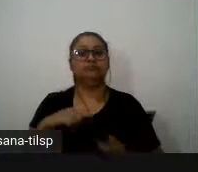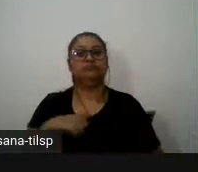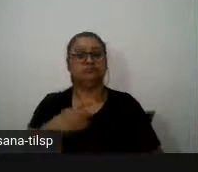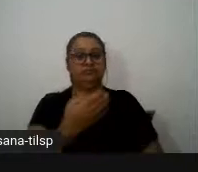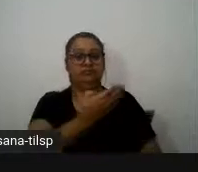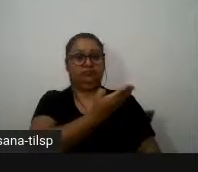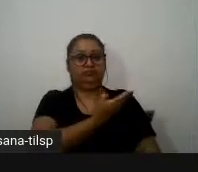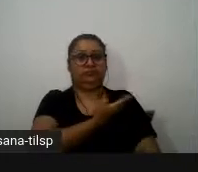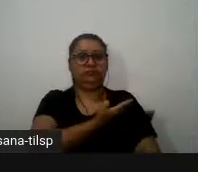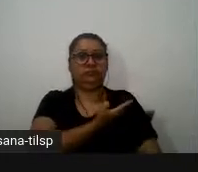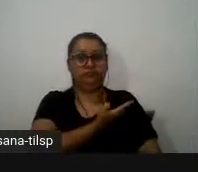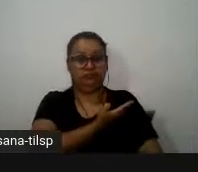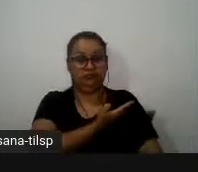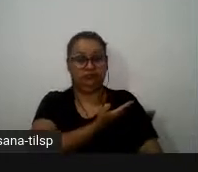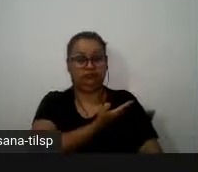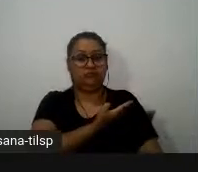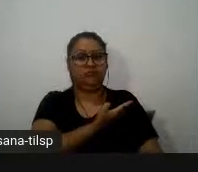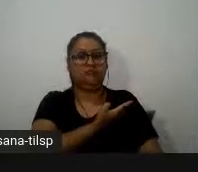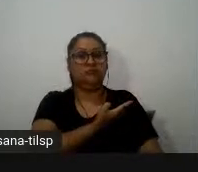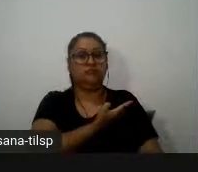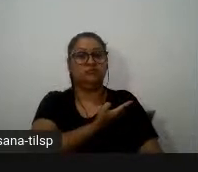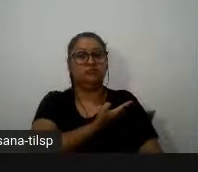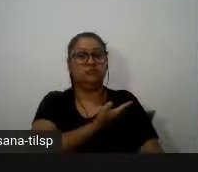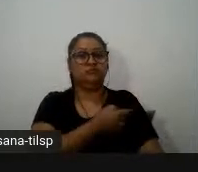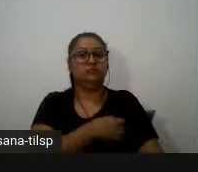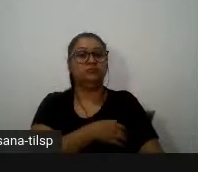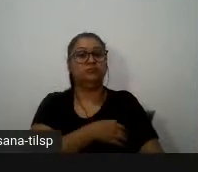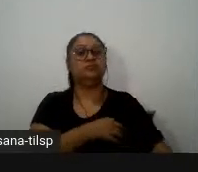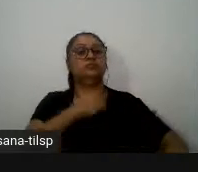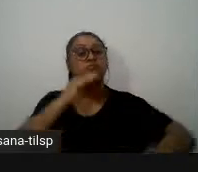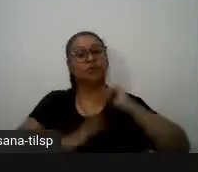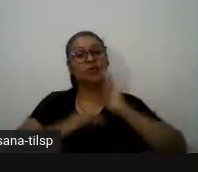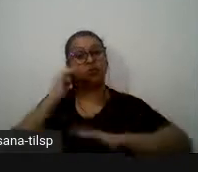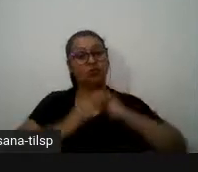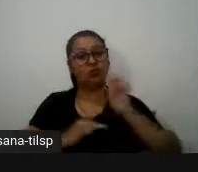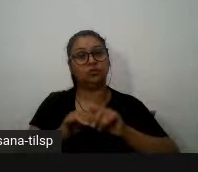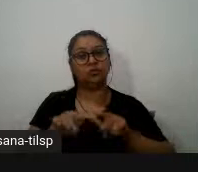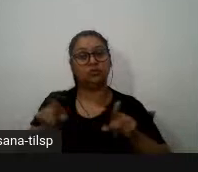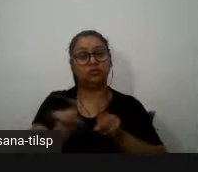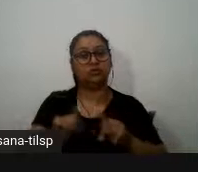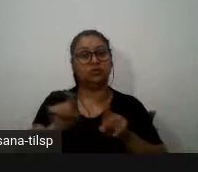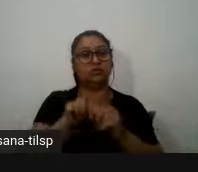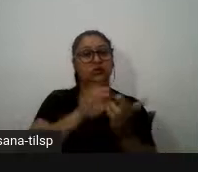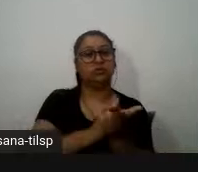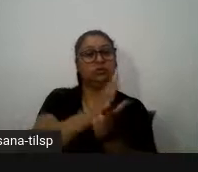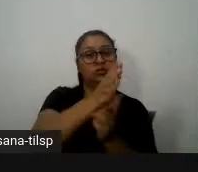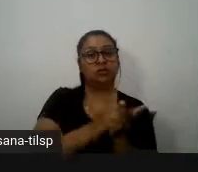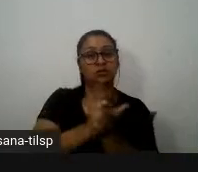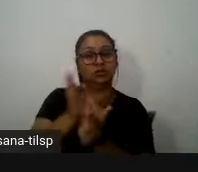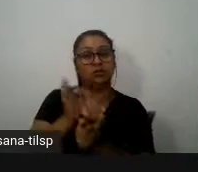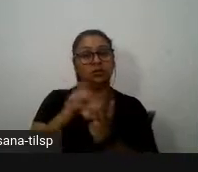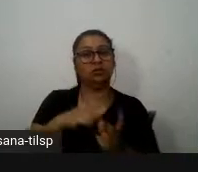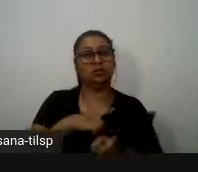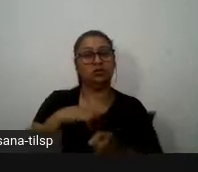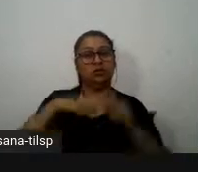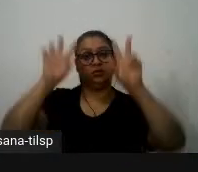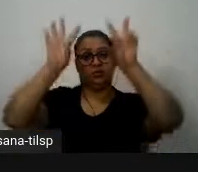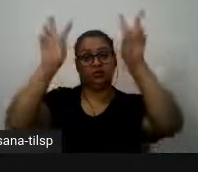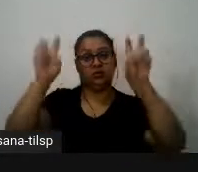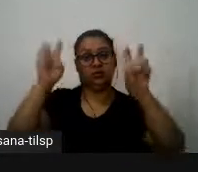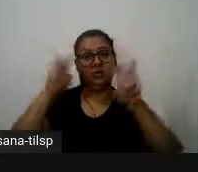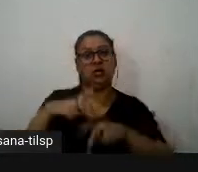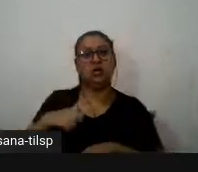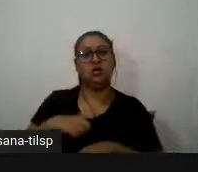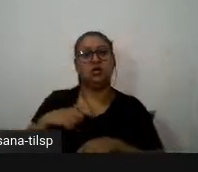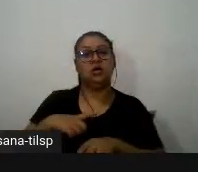literaciacientifica.pt é constituída e organizada por duas partes uma primeira intitulada literacia científica